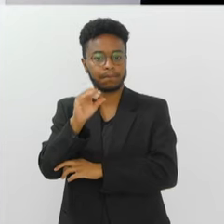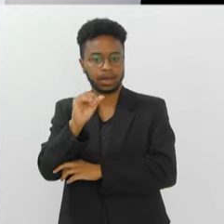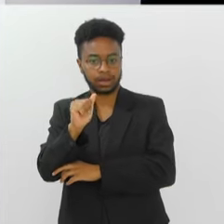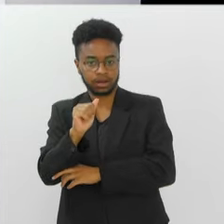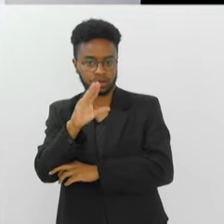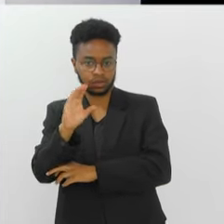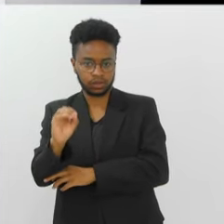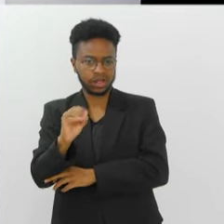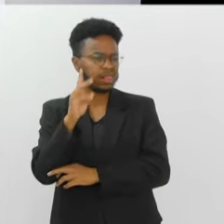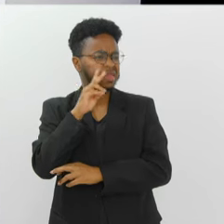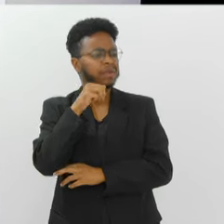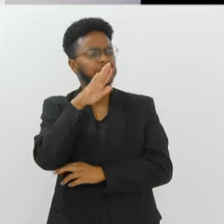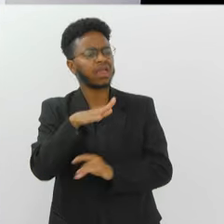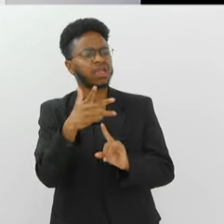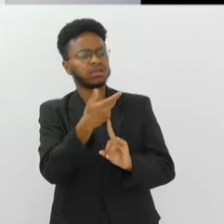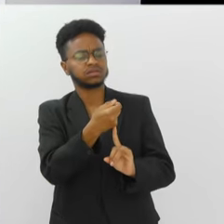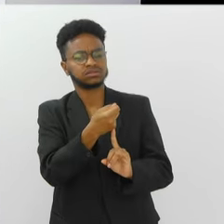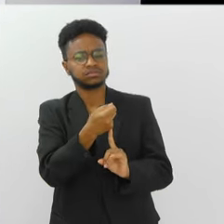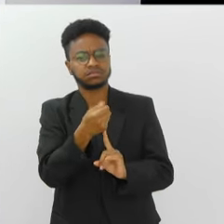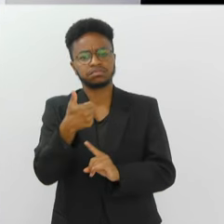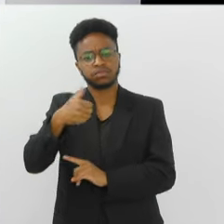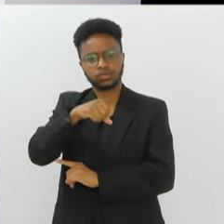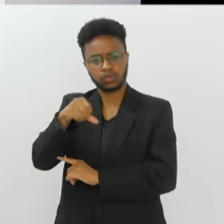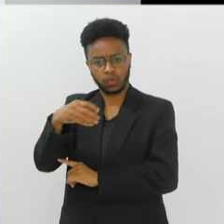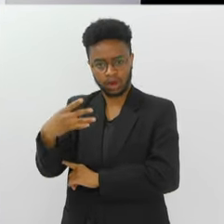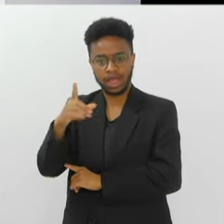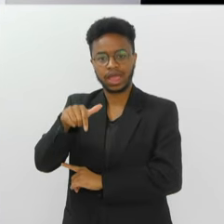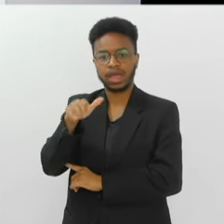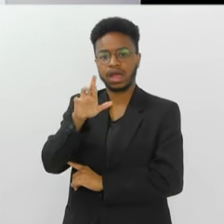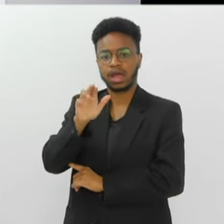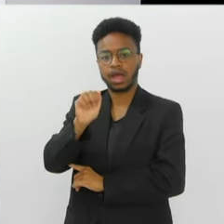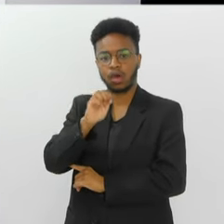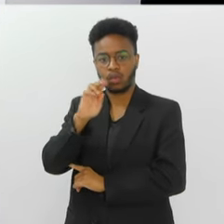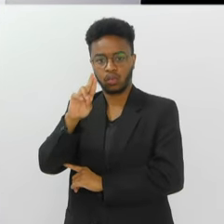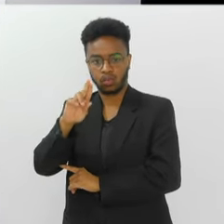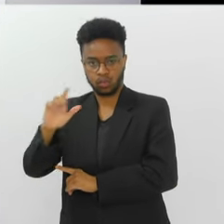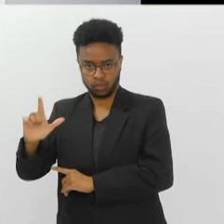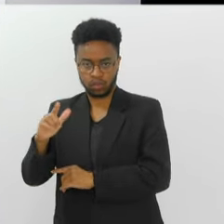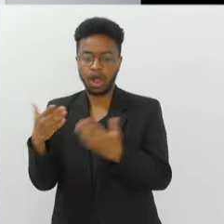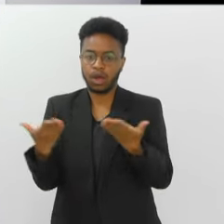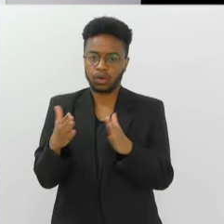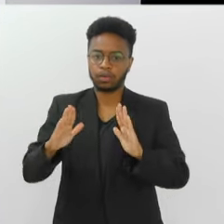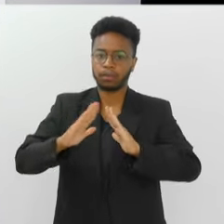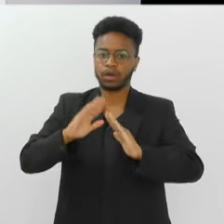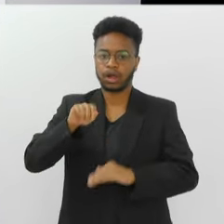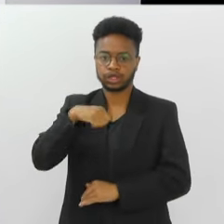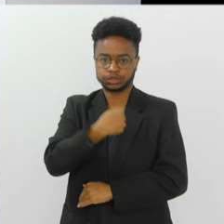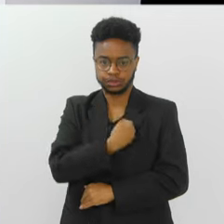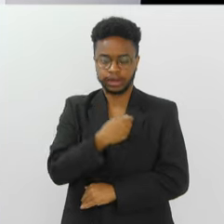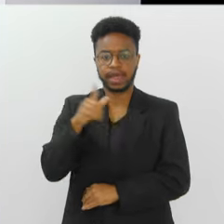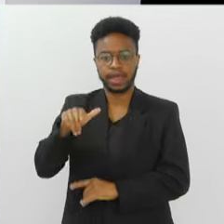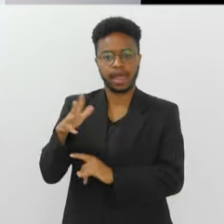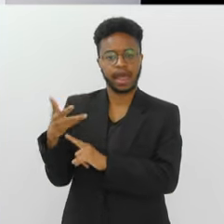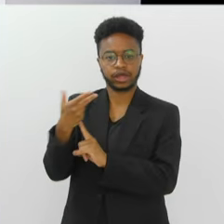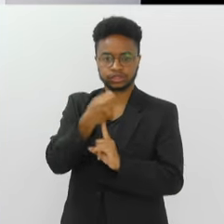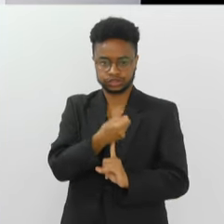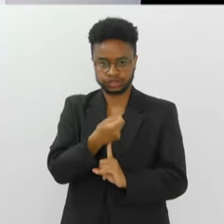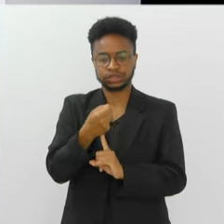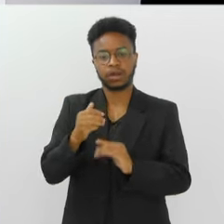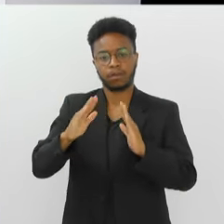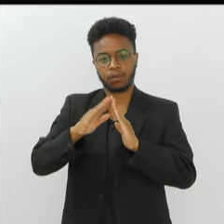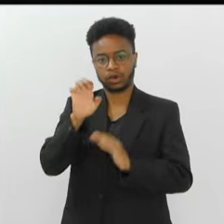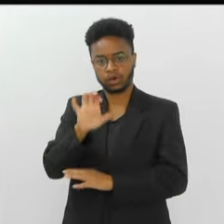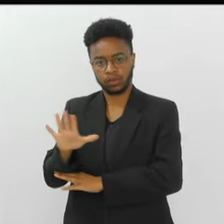interessante... artista? Você lembra quem era o artista? Em 94 foi Raul Diniz. Hoje o Raul mora na Espanha, um artista plástico,